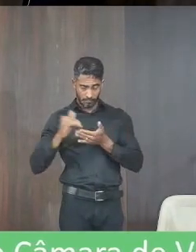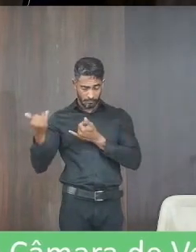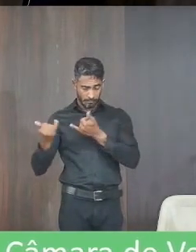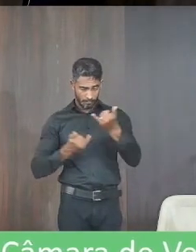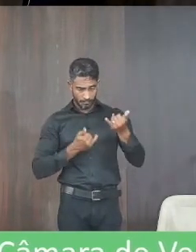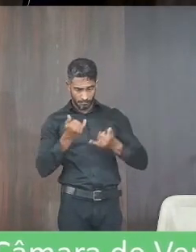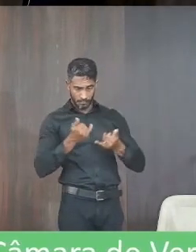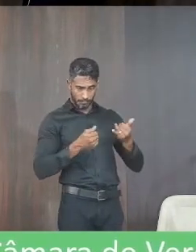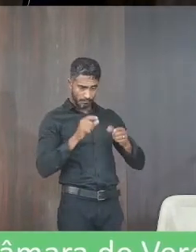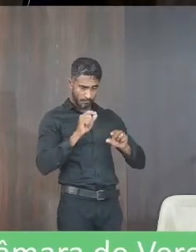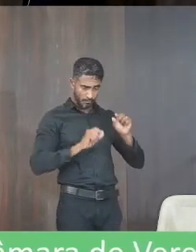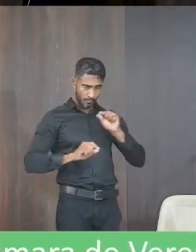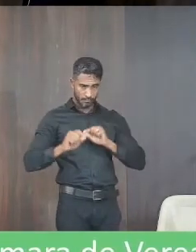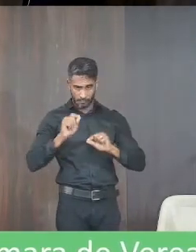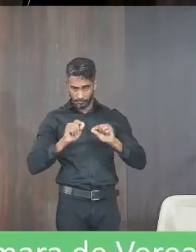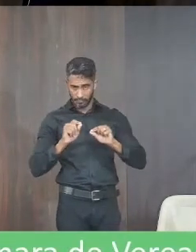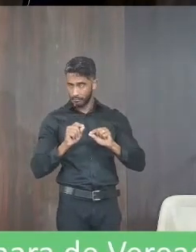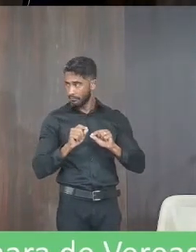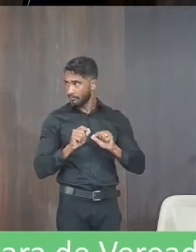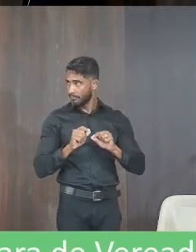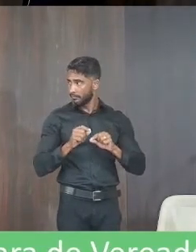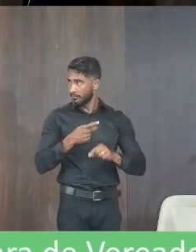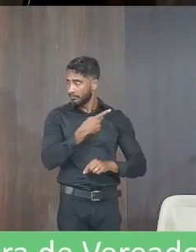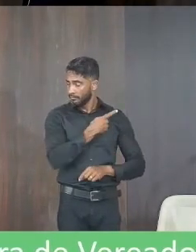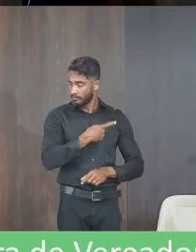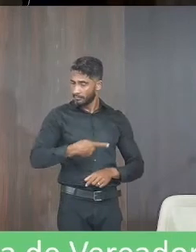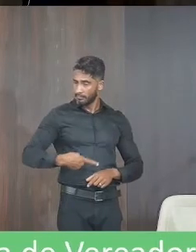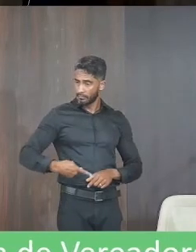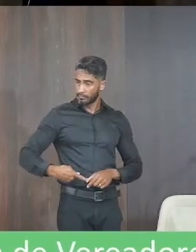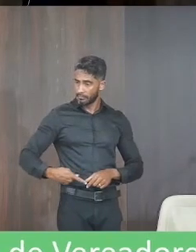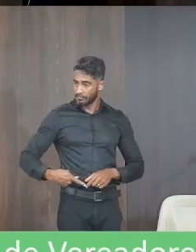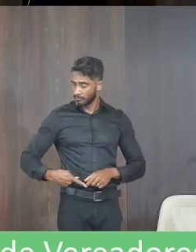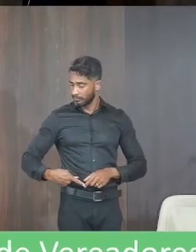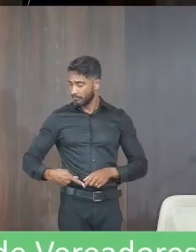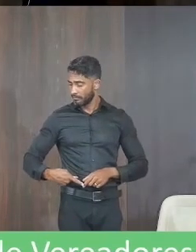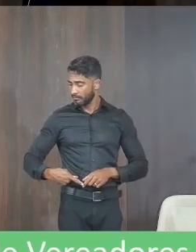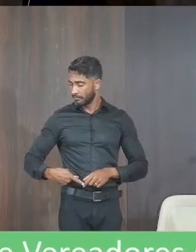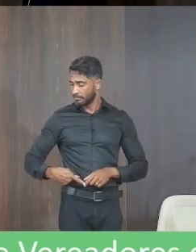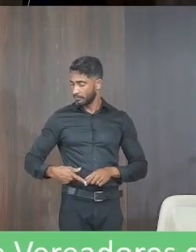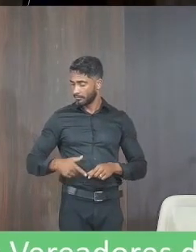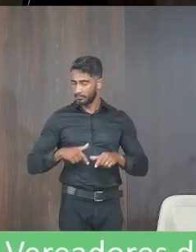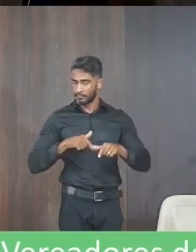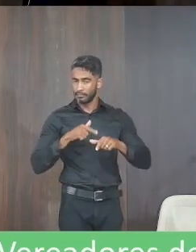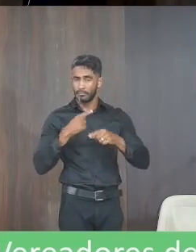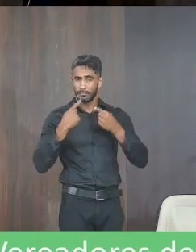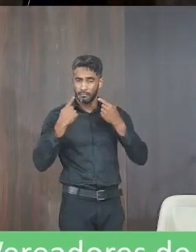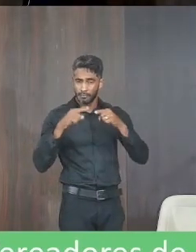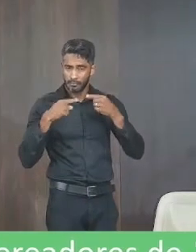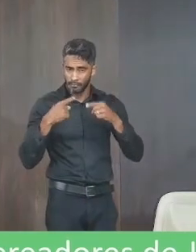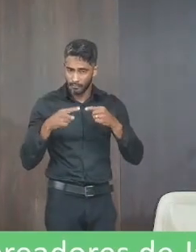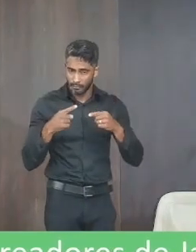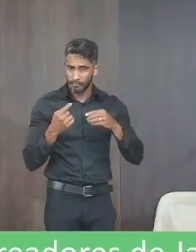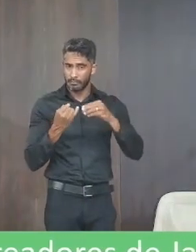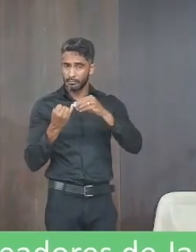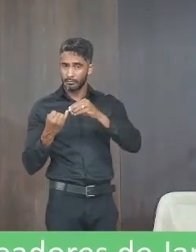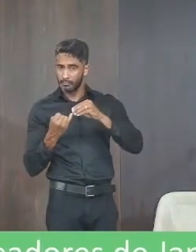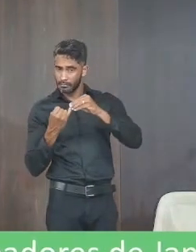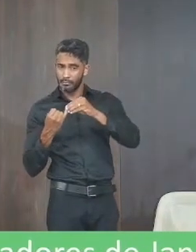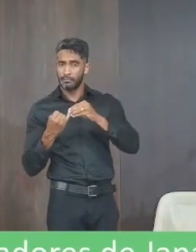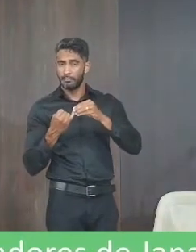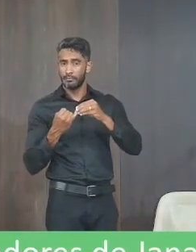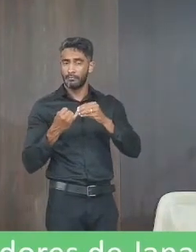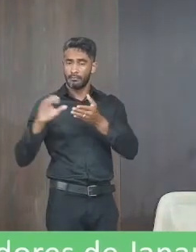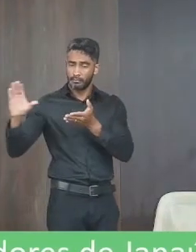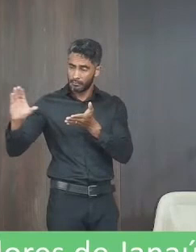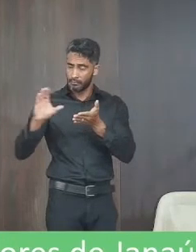o que se segue senhor presidente considerando as constantes reclamações de entidades que foram indicadas para receber